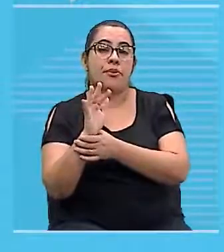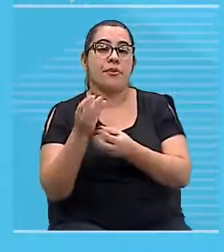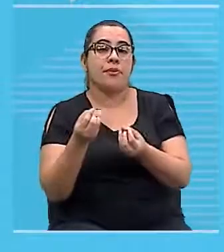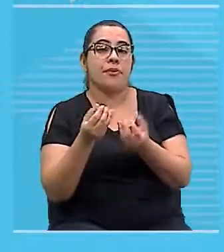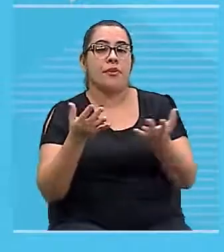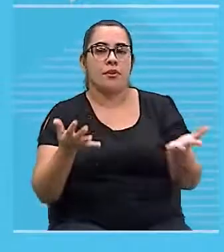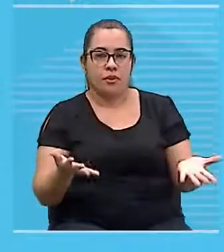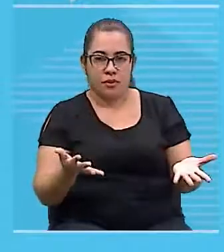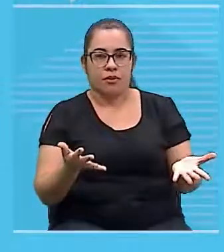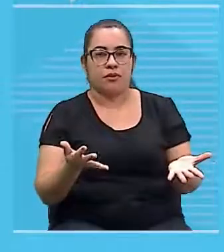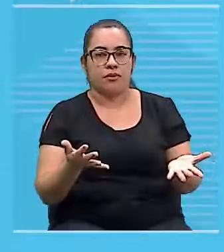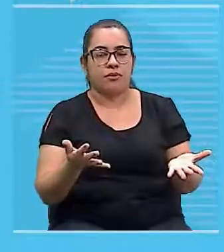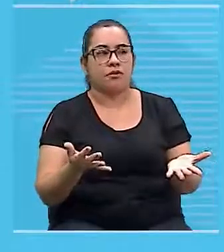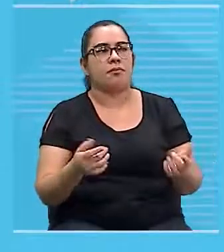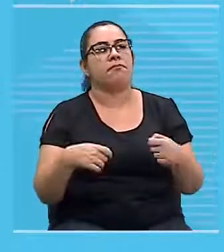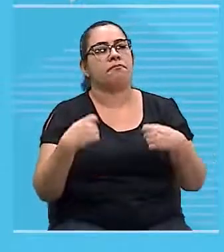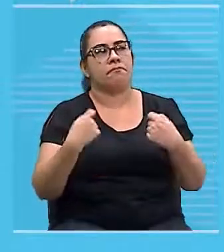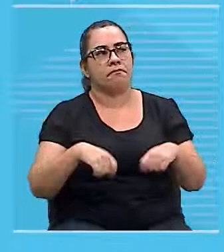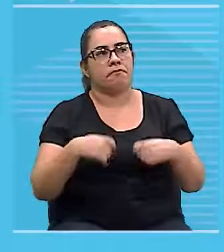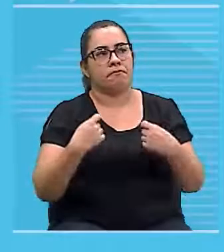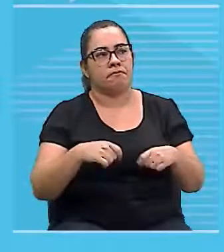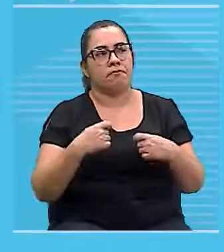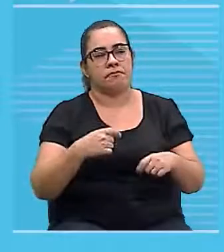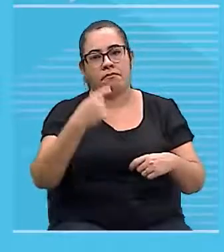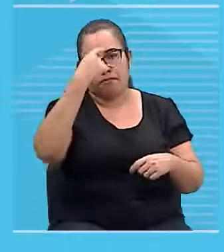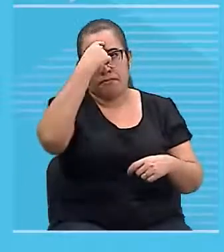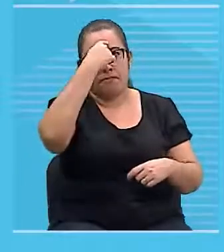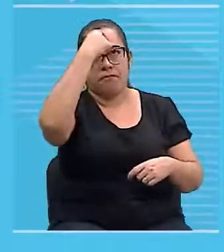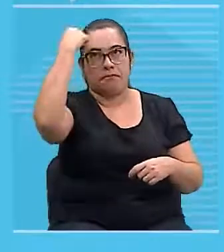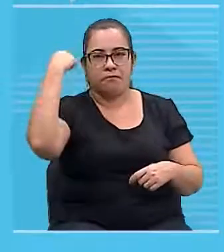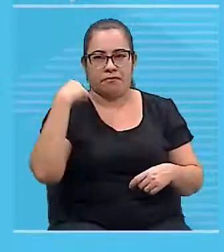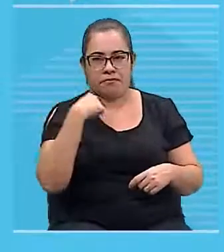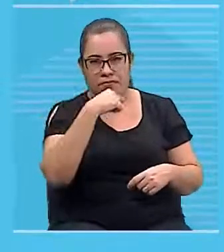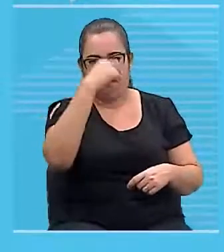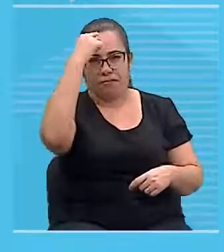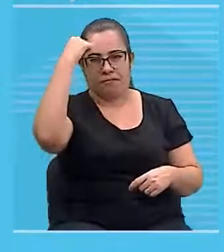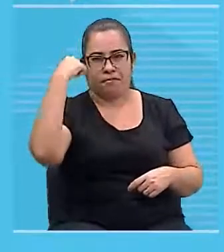vai seguir um sentido horário do campo.